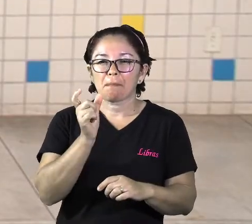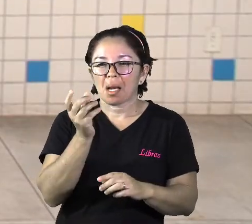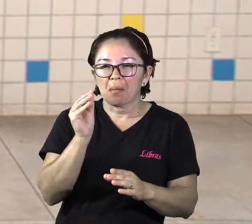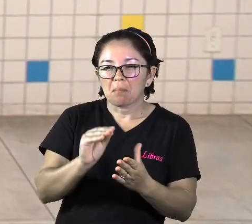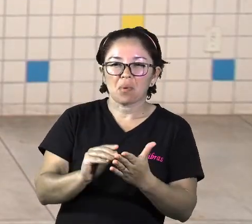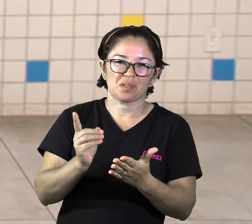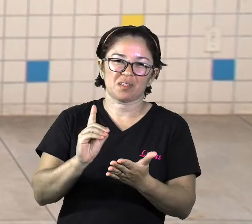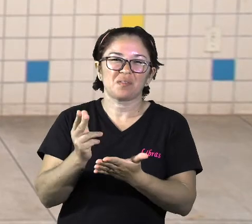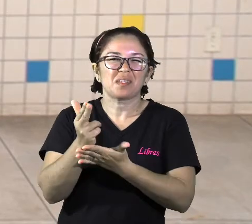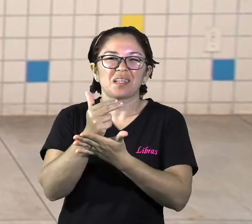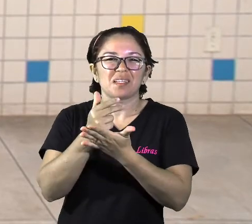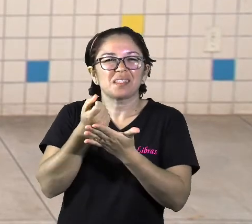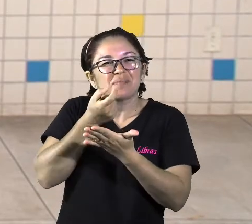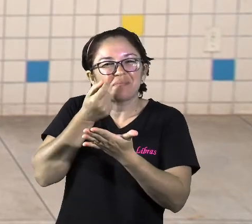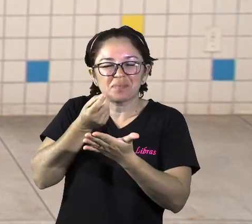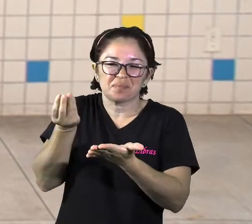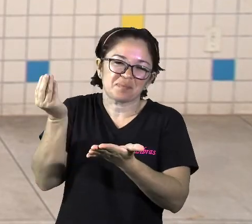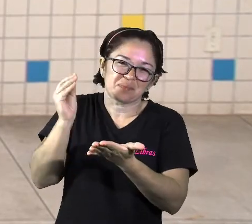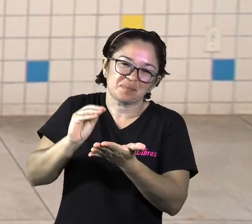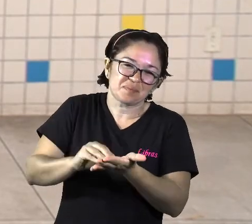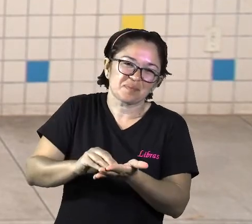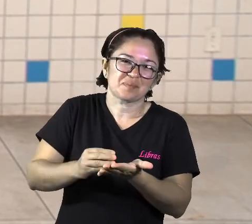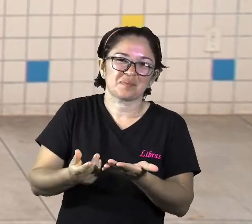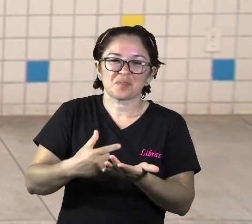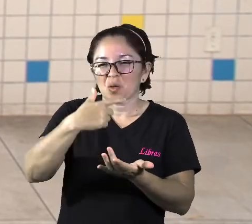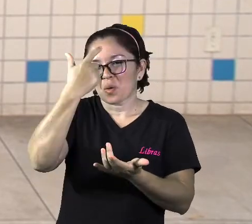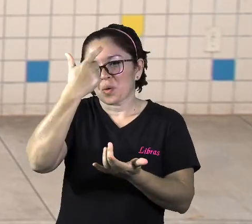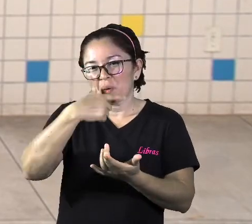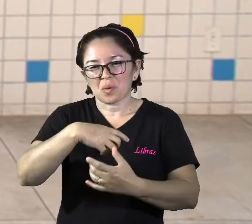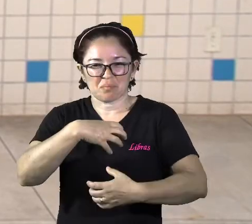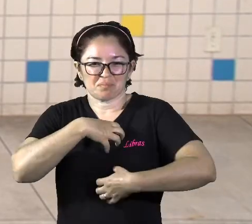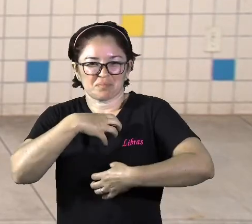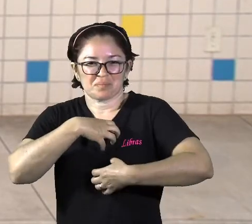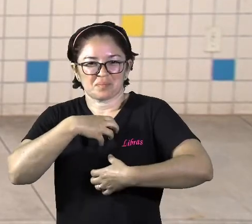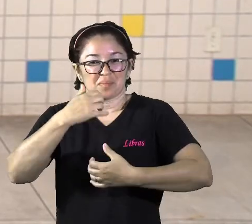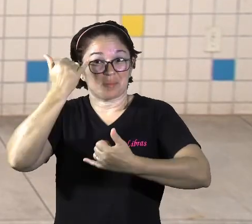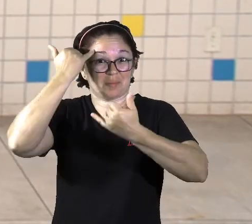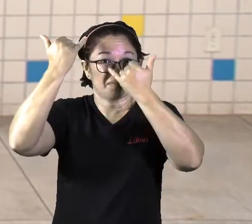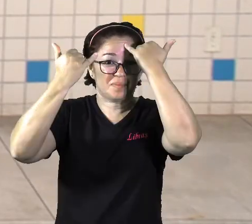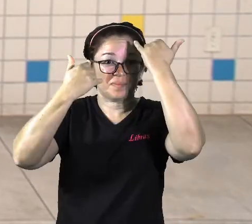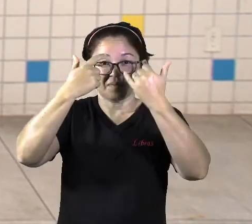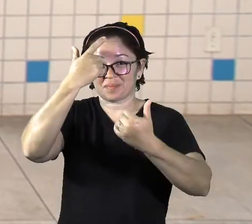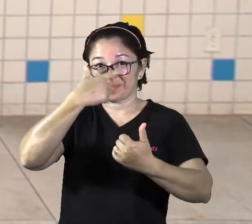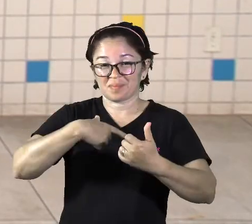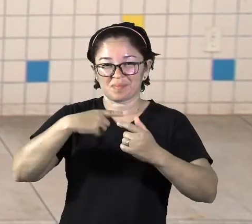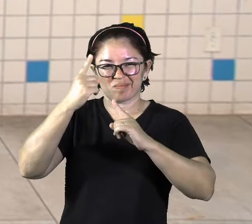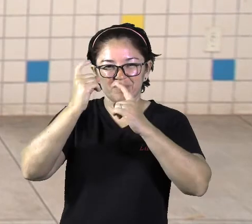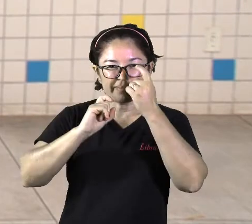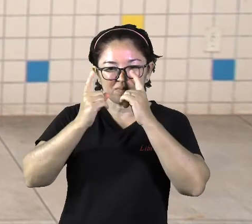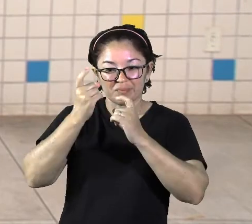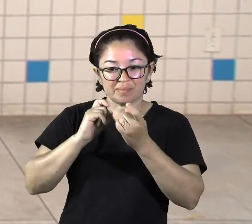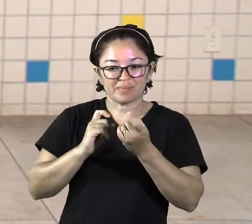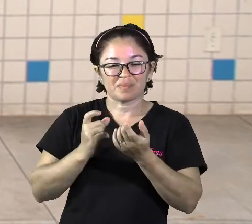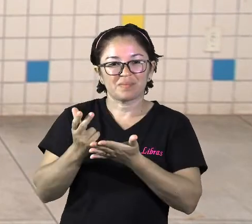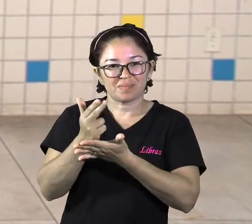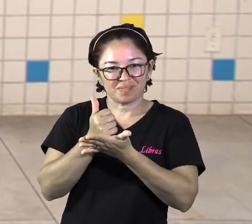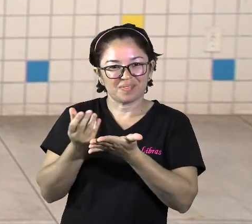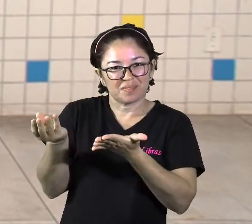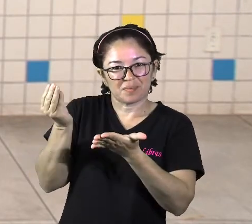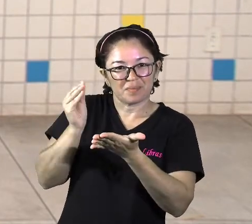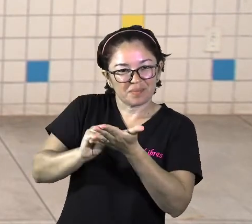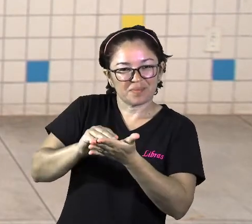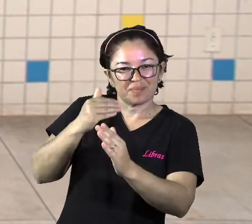dos nossos sentimentos, das nossas ideias, né? Tudo isso são mudanças que estão acontecendo na maneira de